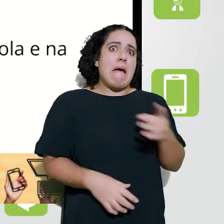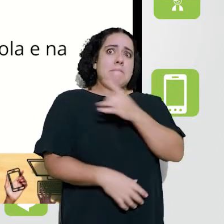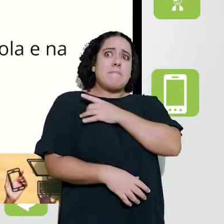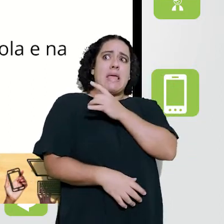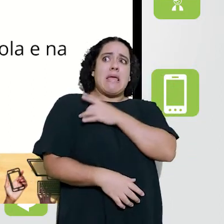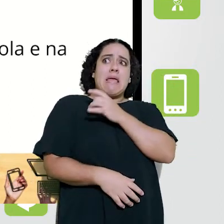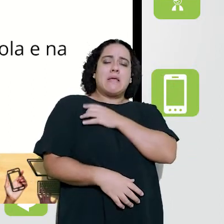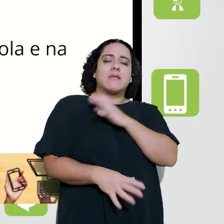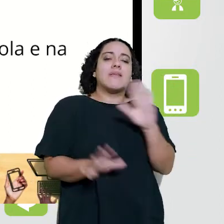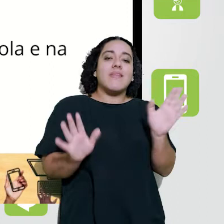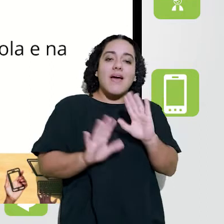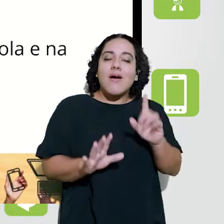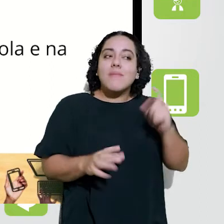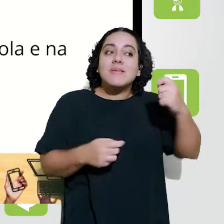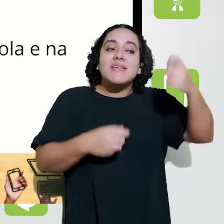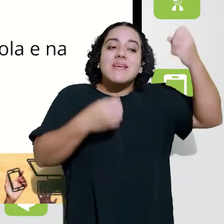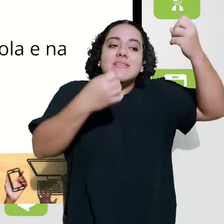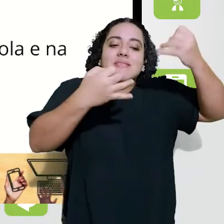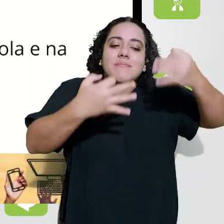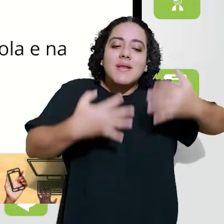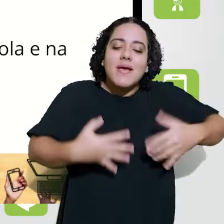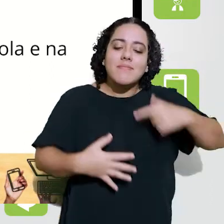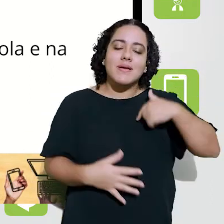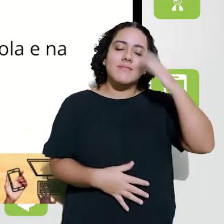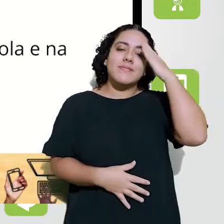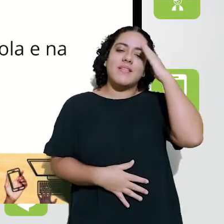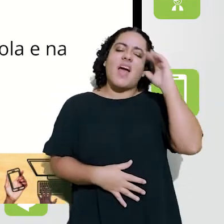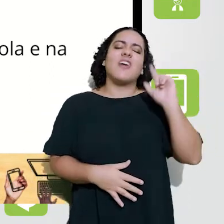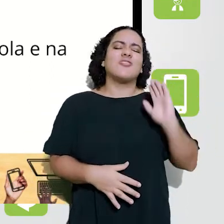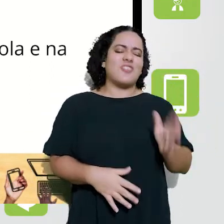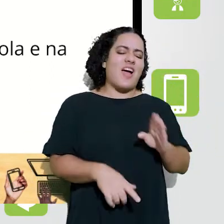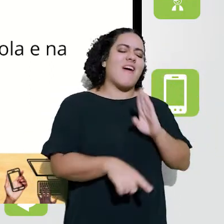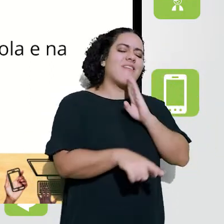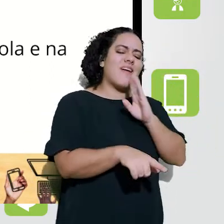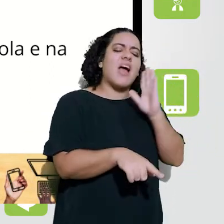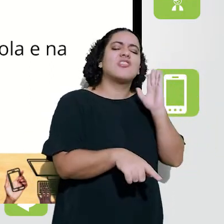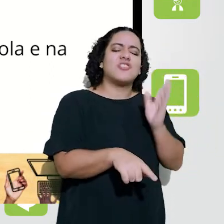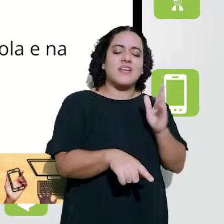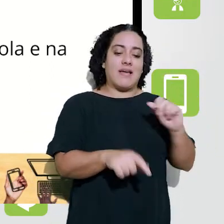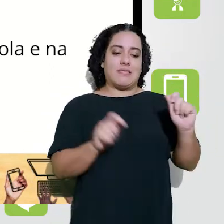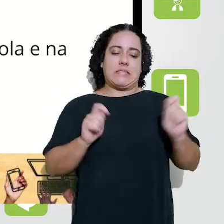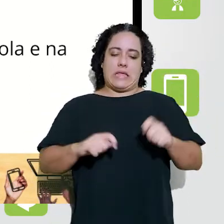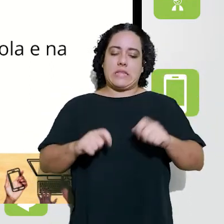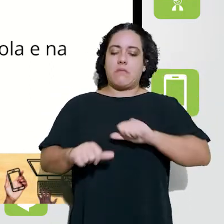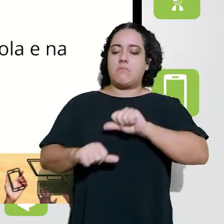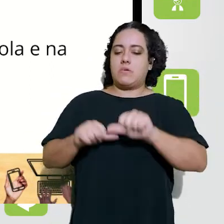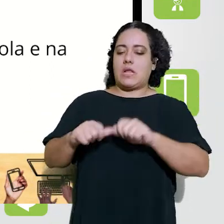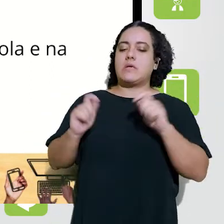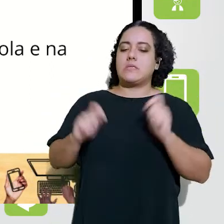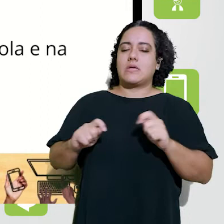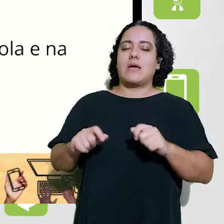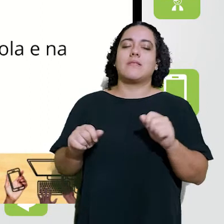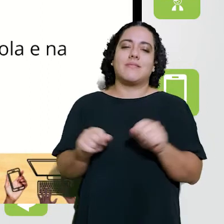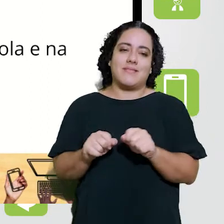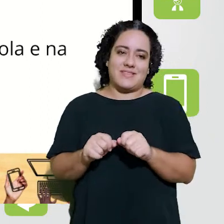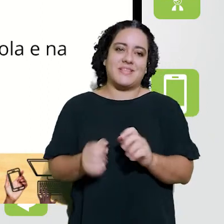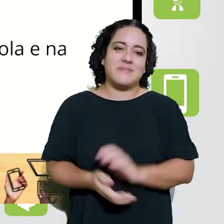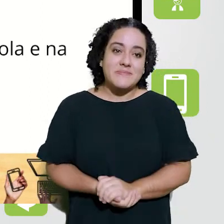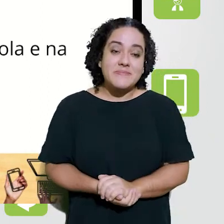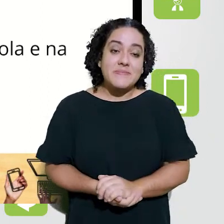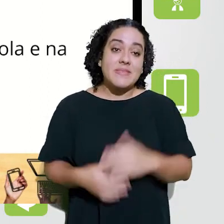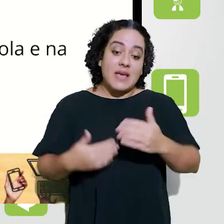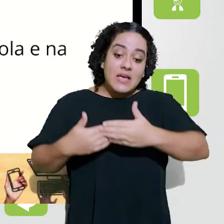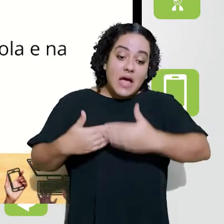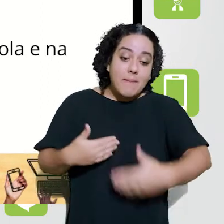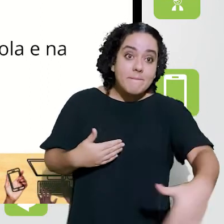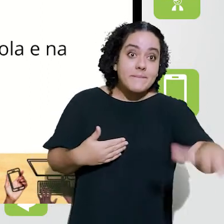assustador, tão amedrentador, e passa a fazer parte, sim, daquilo que a gente já conhece, daquilo que a gente já traz como uma